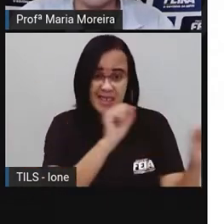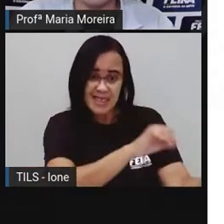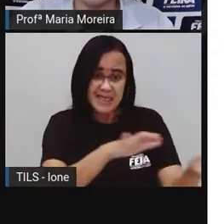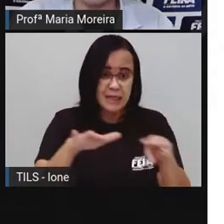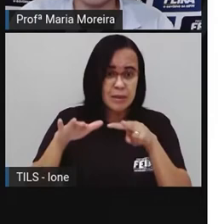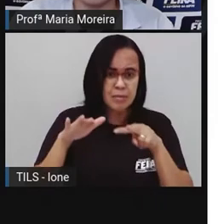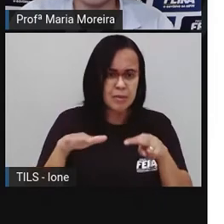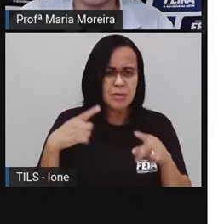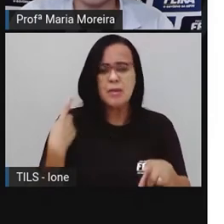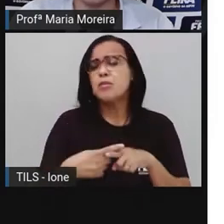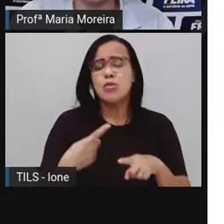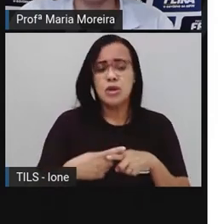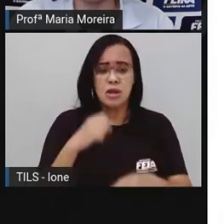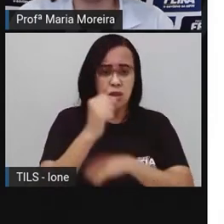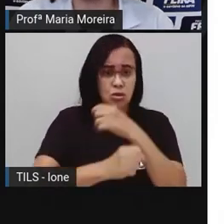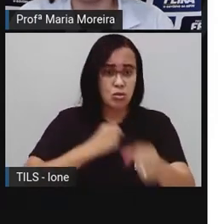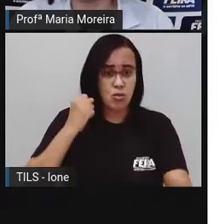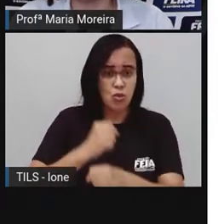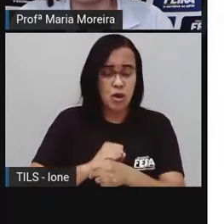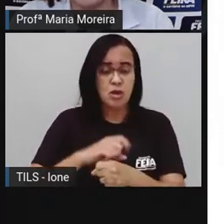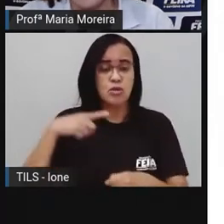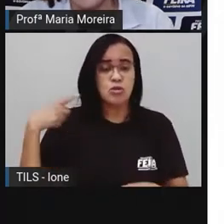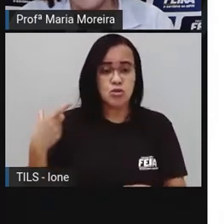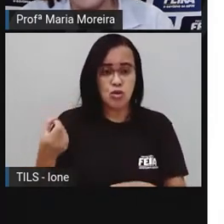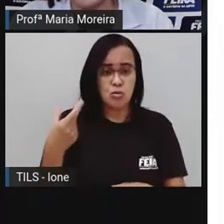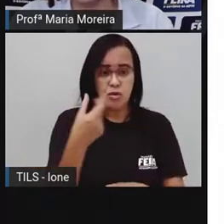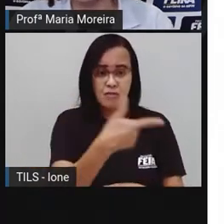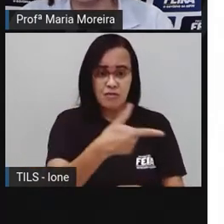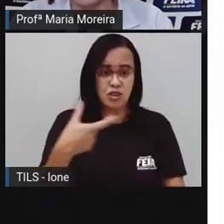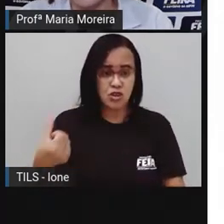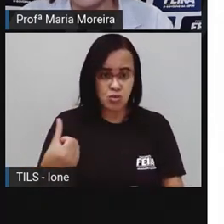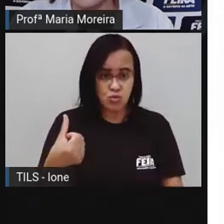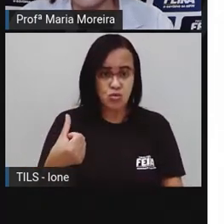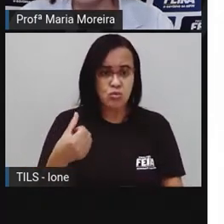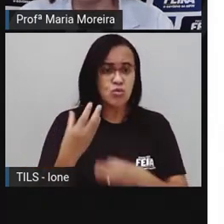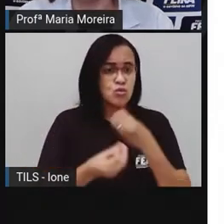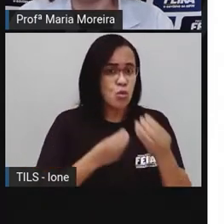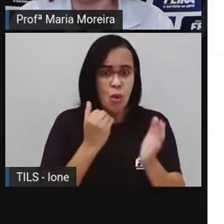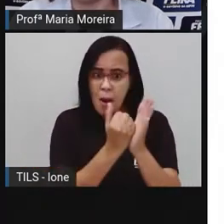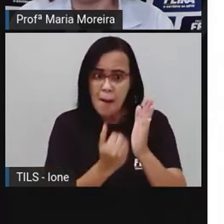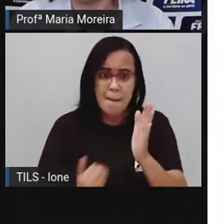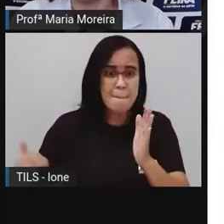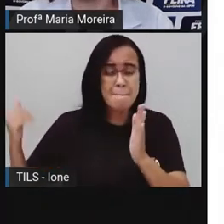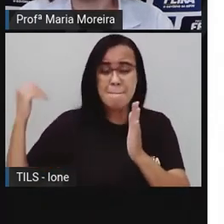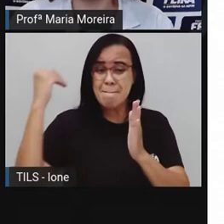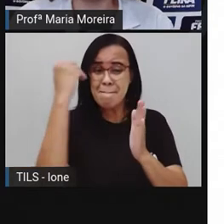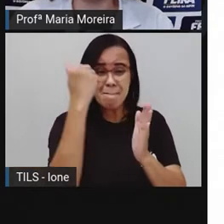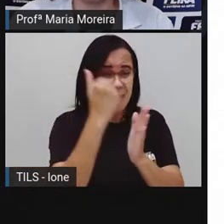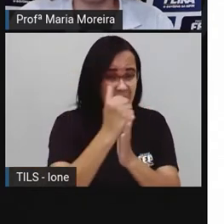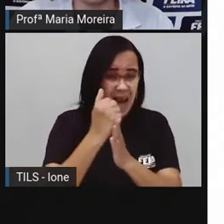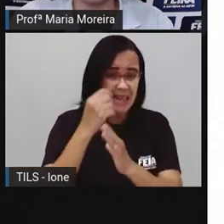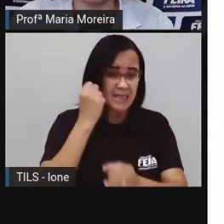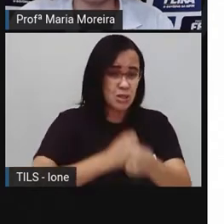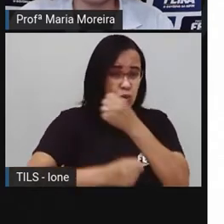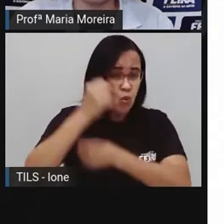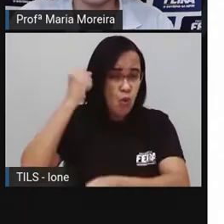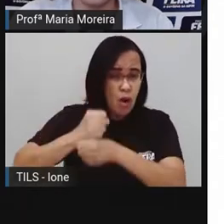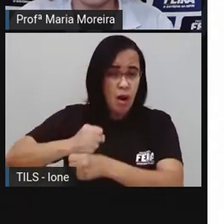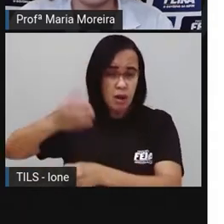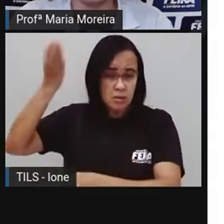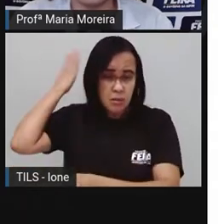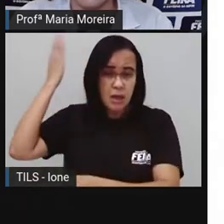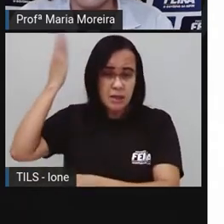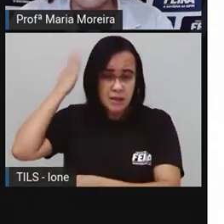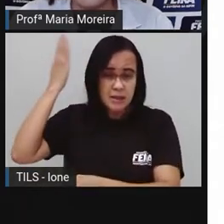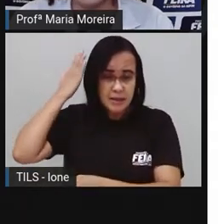arrestada, né, em 2021, já supera a registrada, né, em todo o ano passado. Pra quem não sabe o que